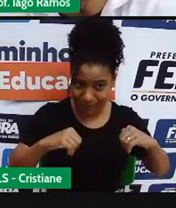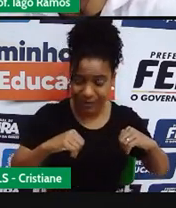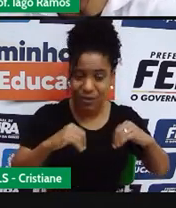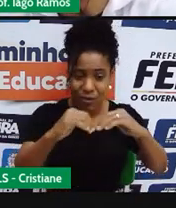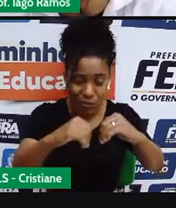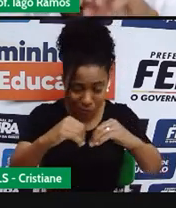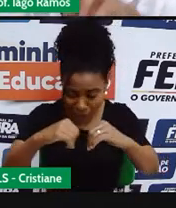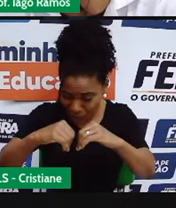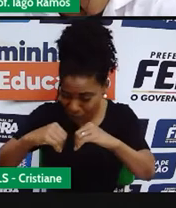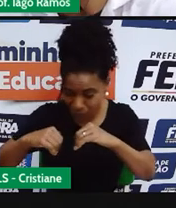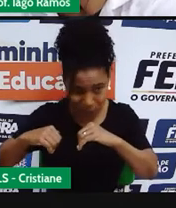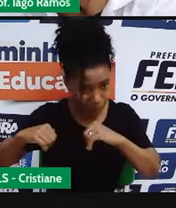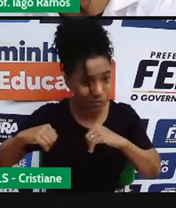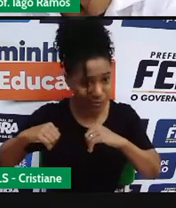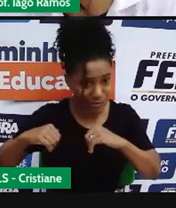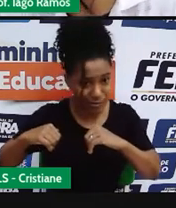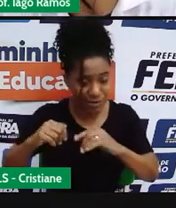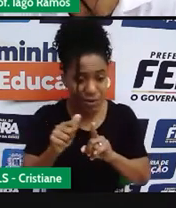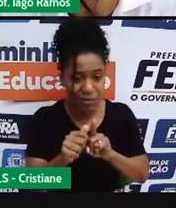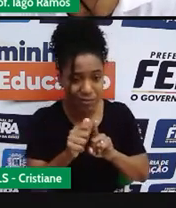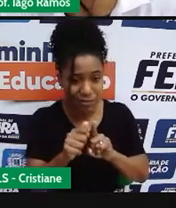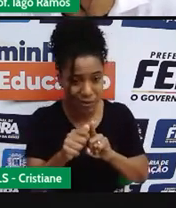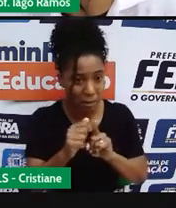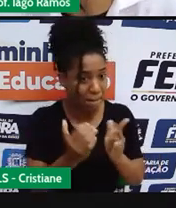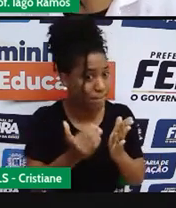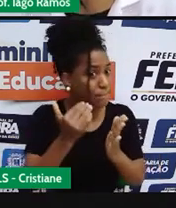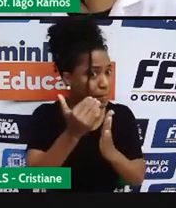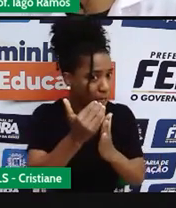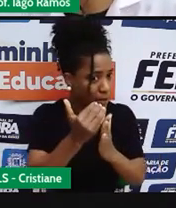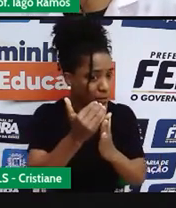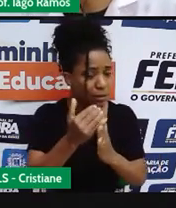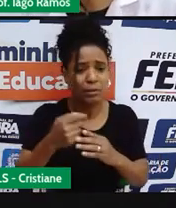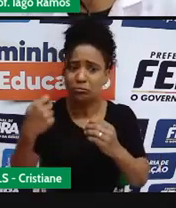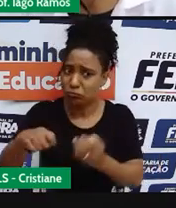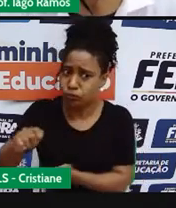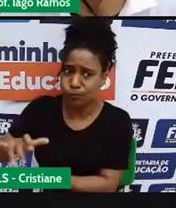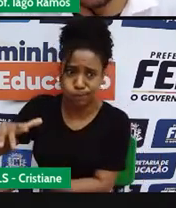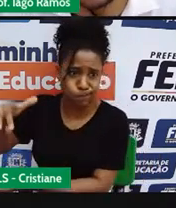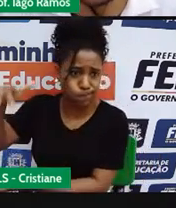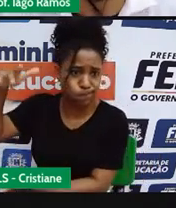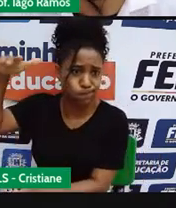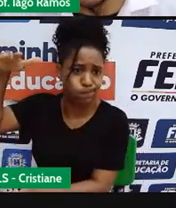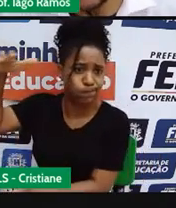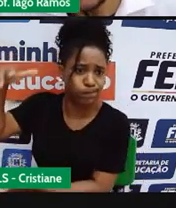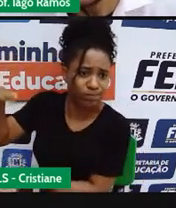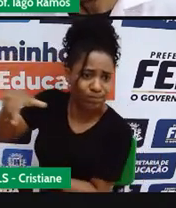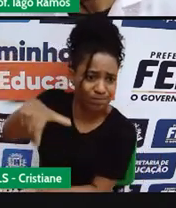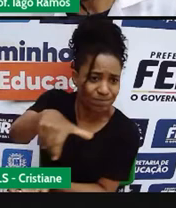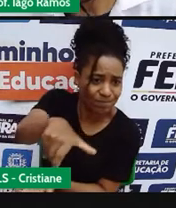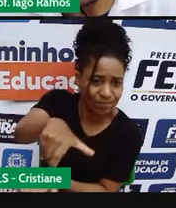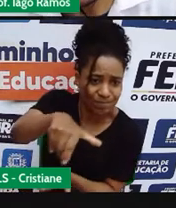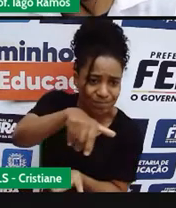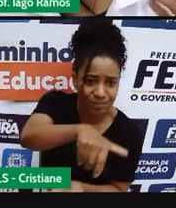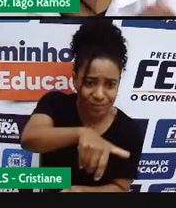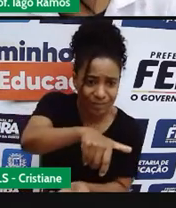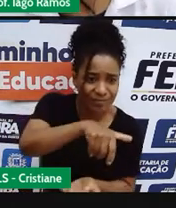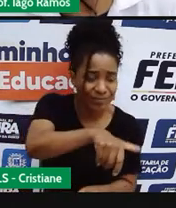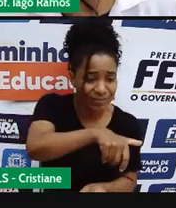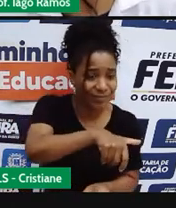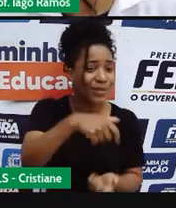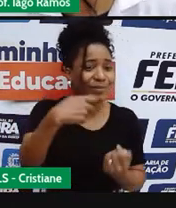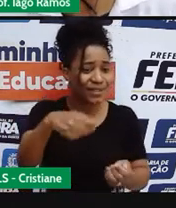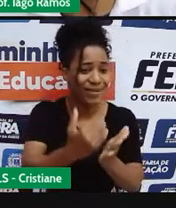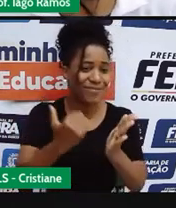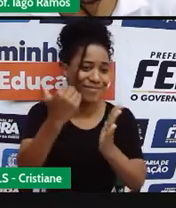buraquinhos e eu vou plantar mais milho, eu vou precisar de mais adubo, né? E, claro, isso